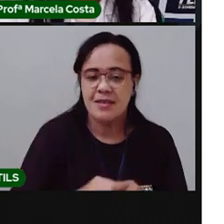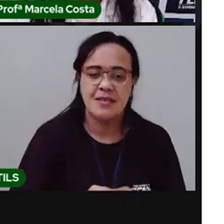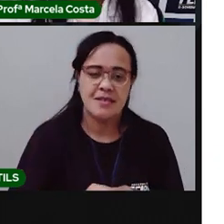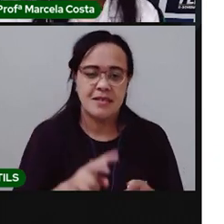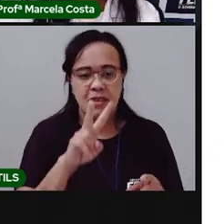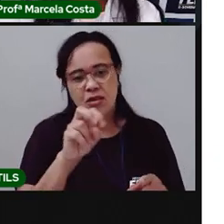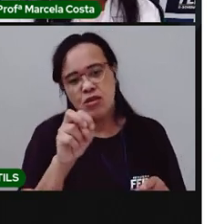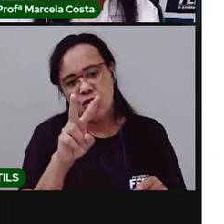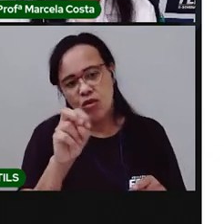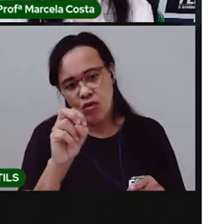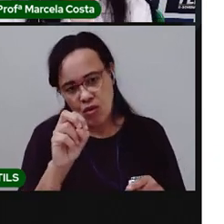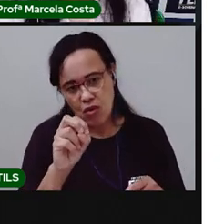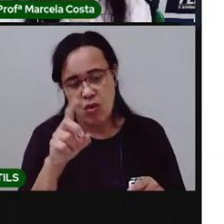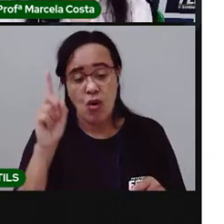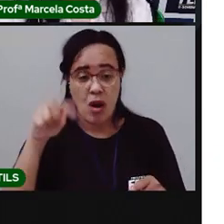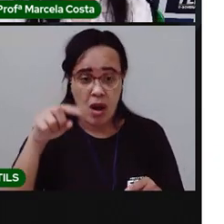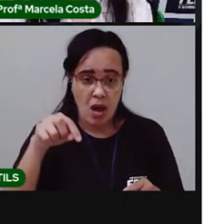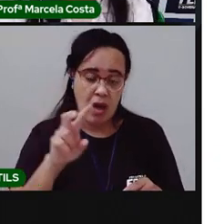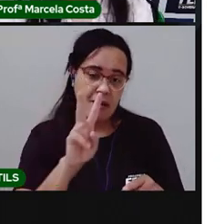Com a letra V.